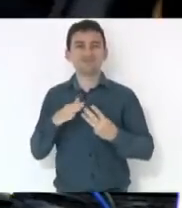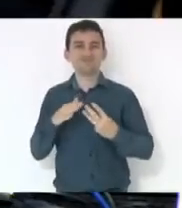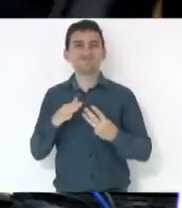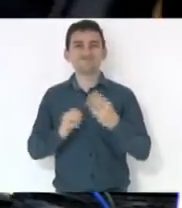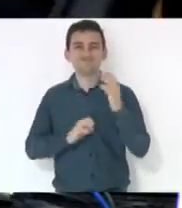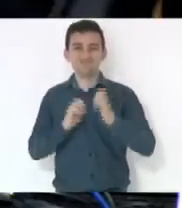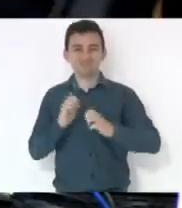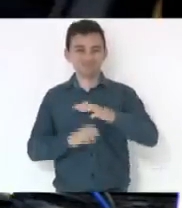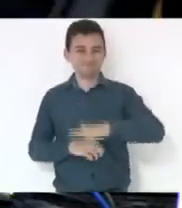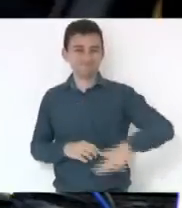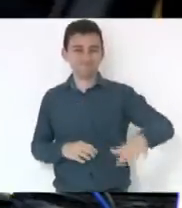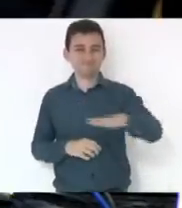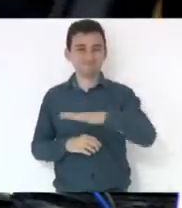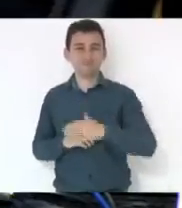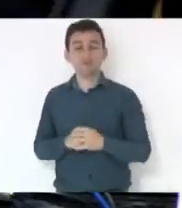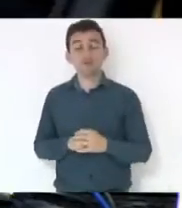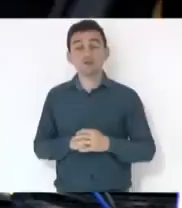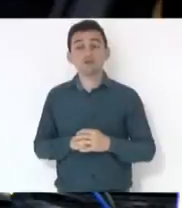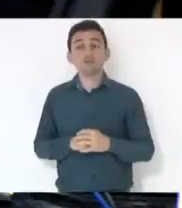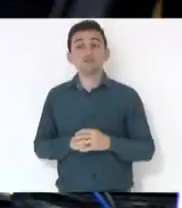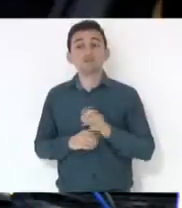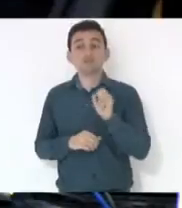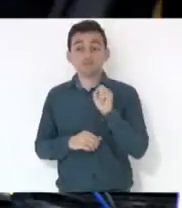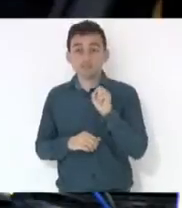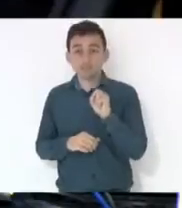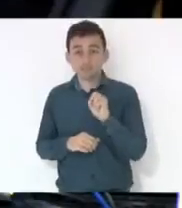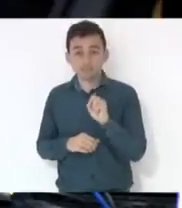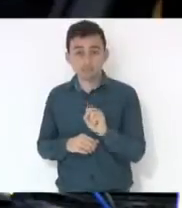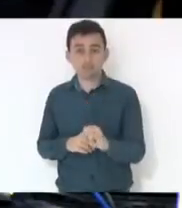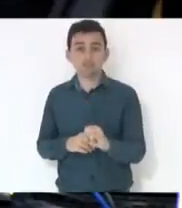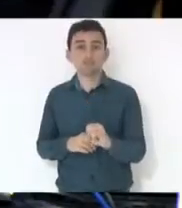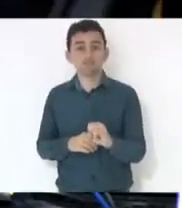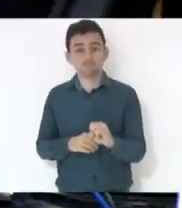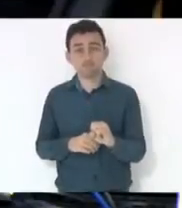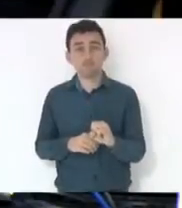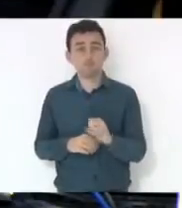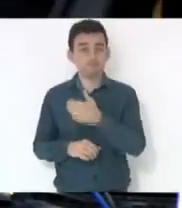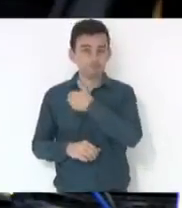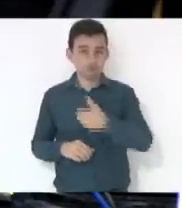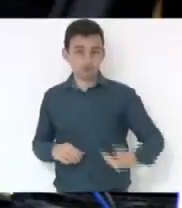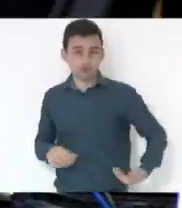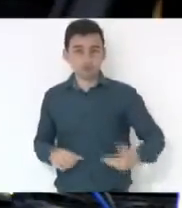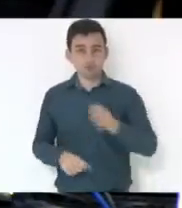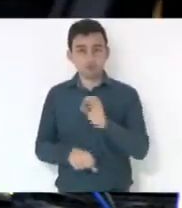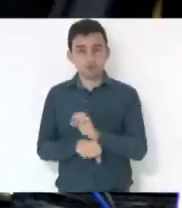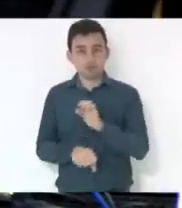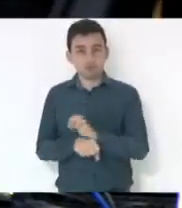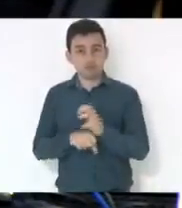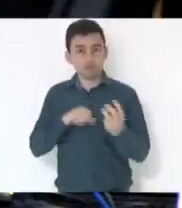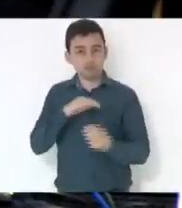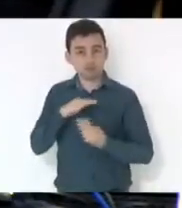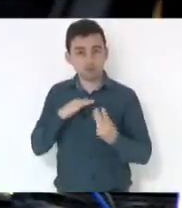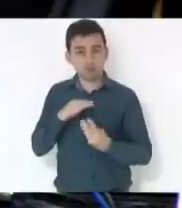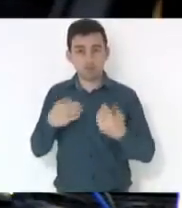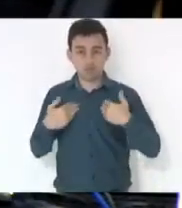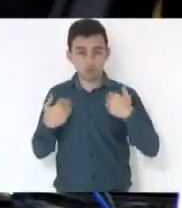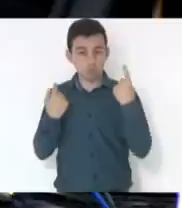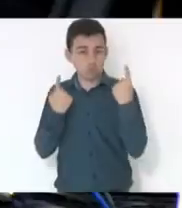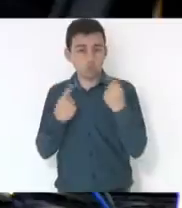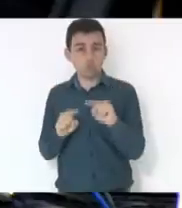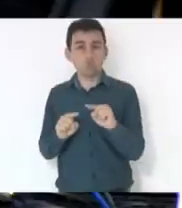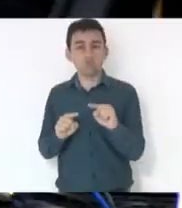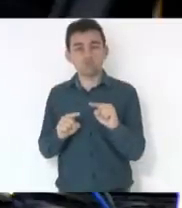terceirizado, mas quando se faz por parte do governo do Estado a terceirização, qual sou contra, porque a